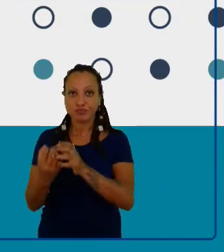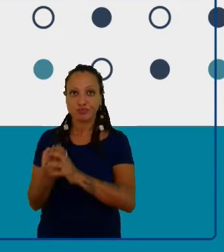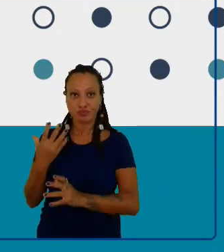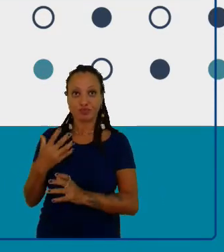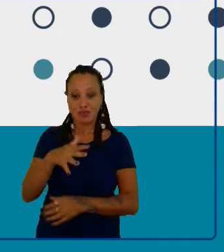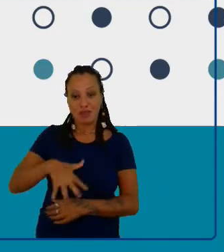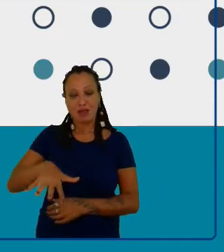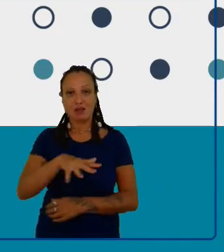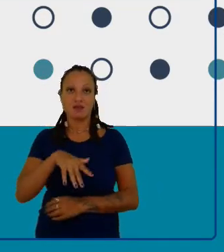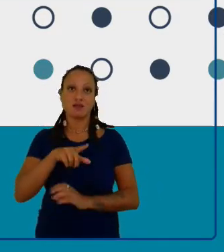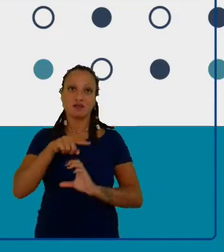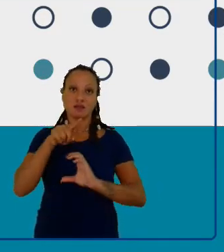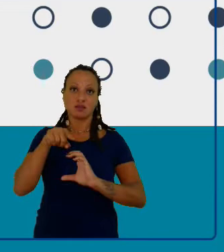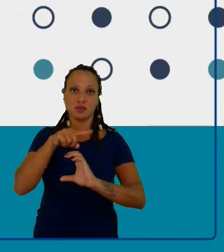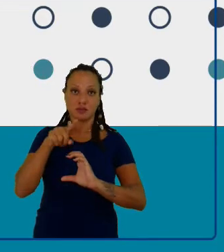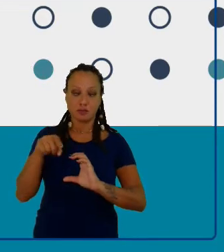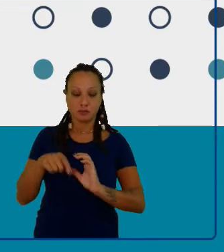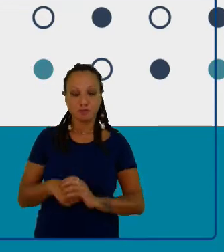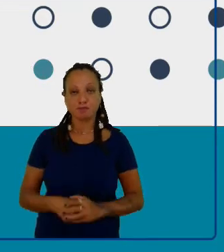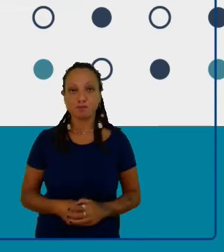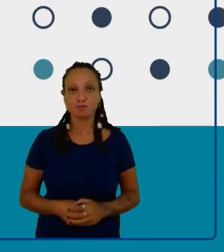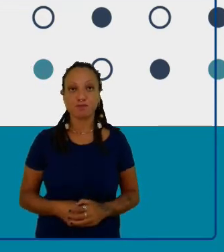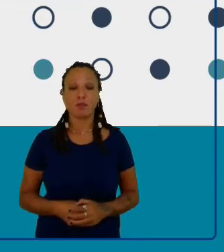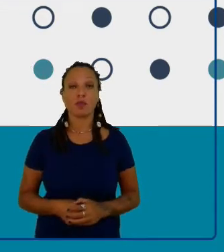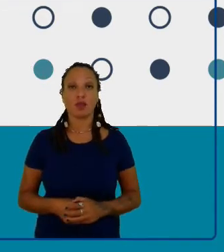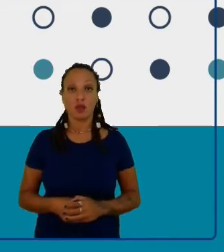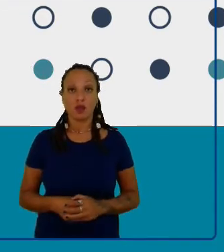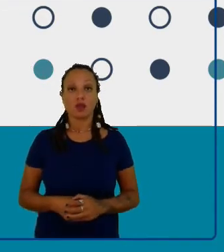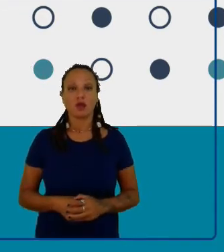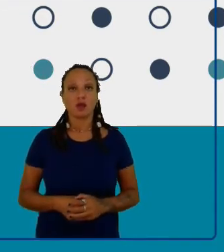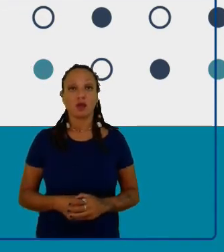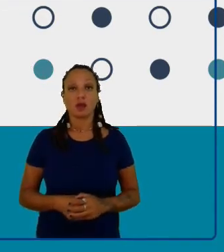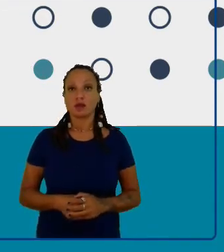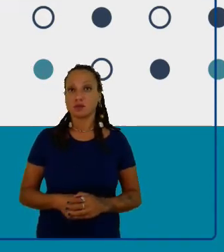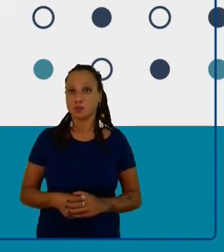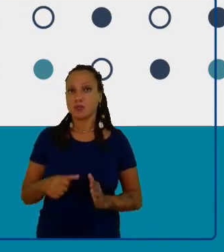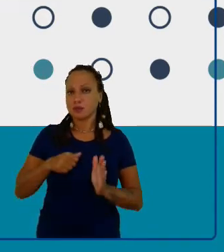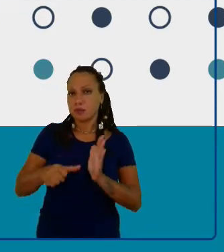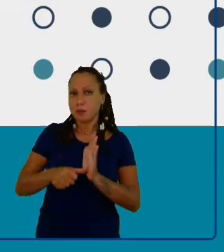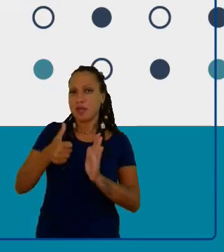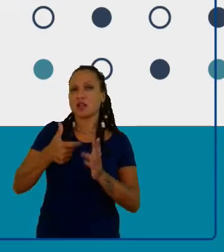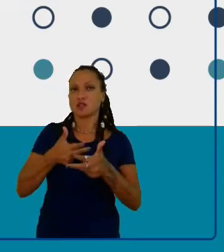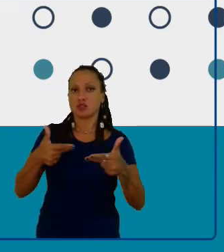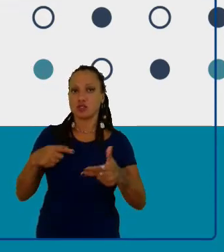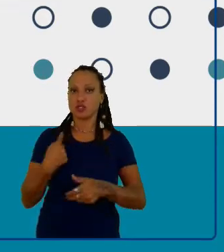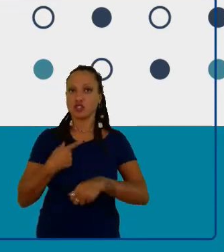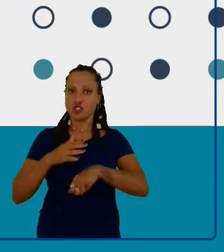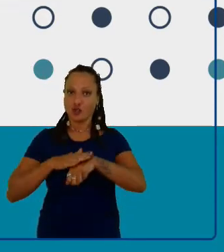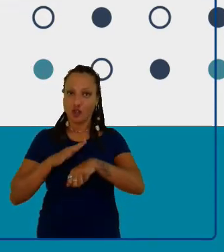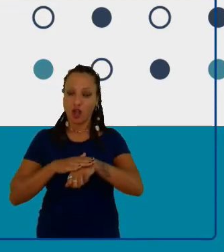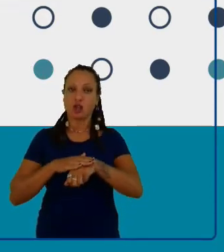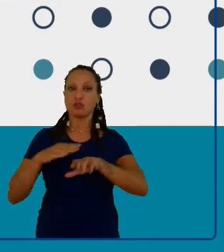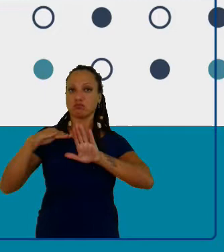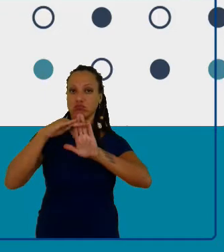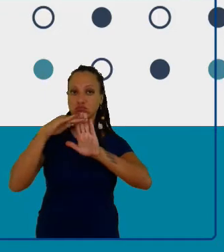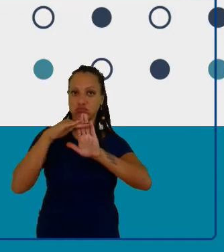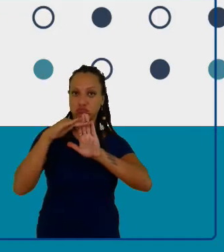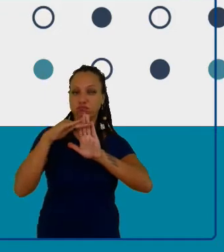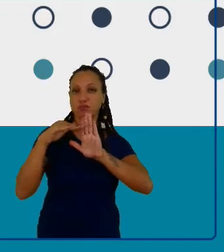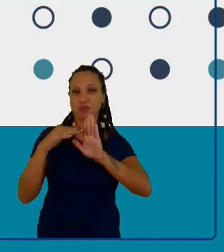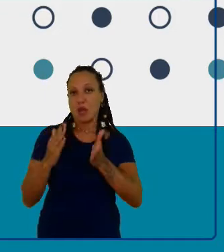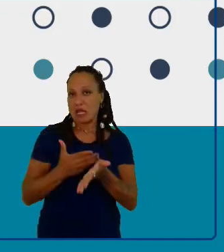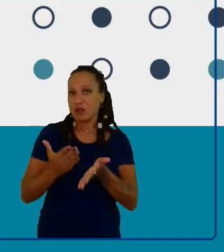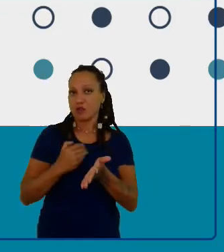E uma das primeiras iniciativas colocadas nesse livreto